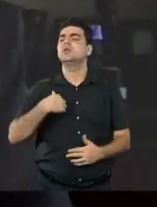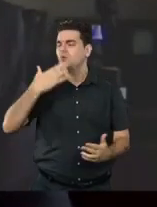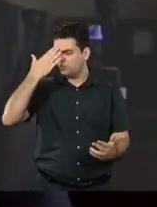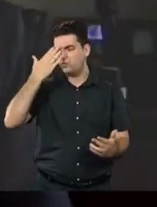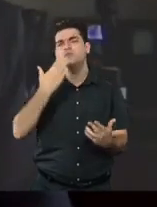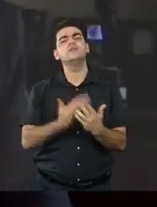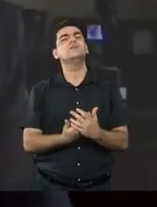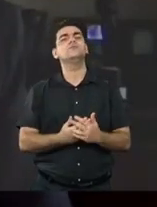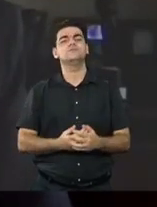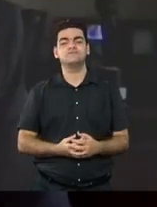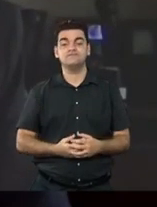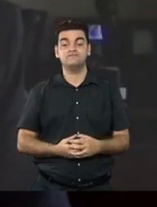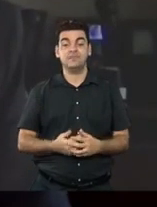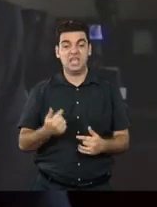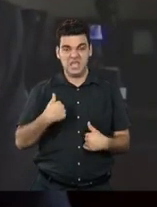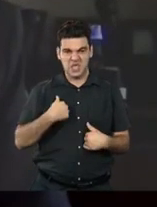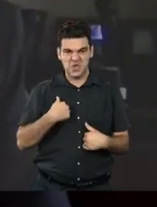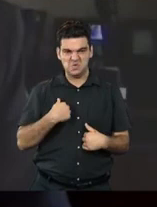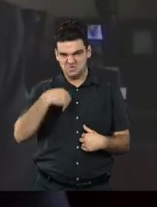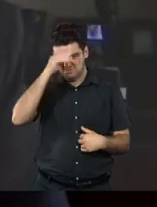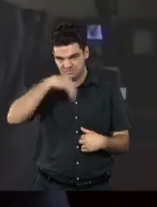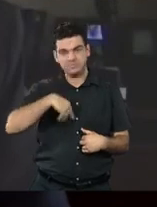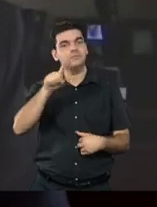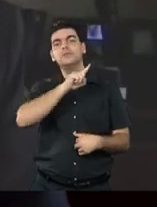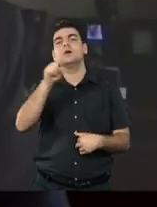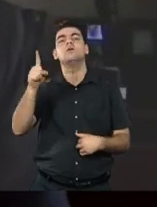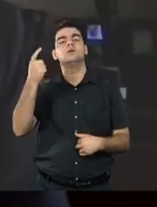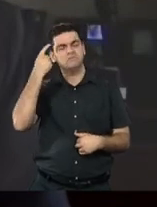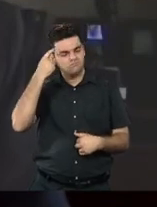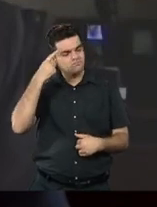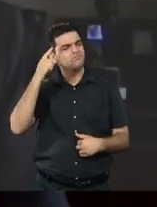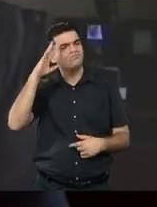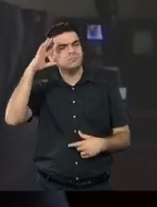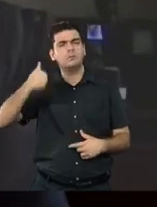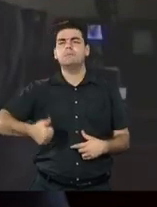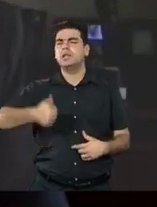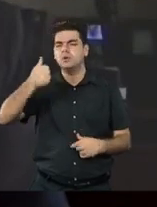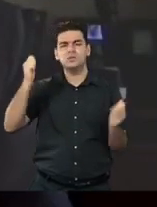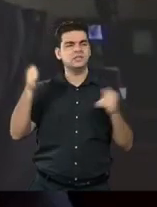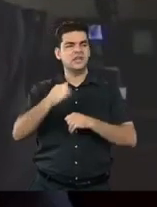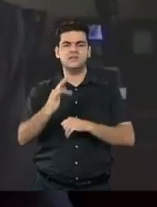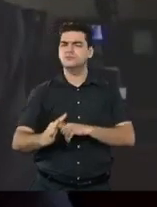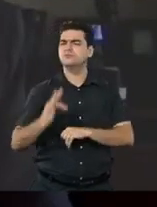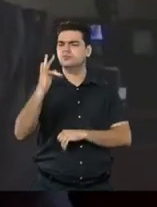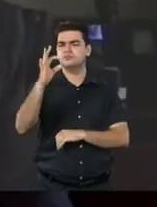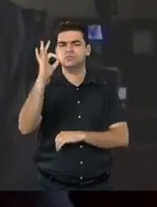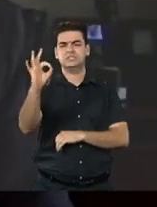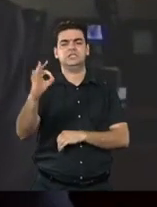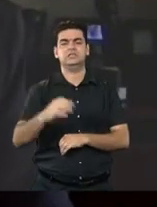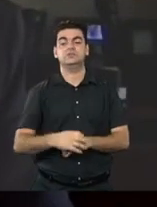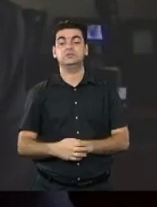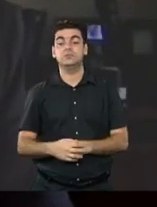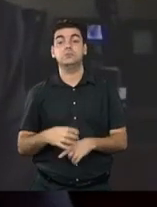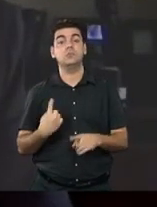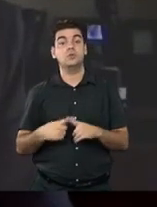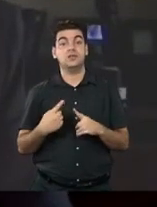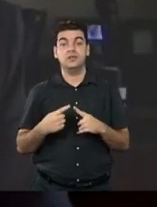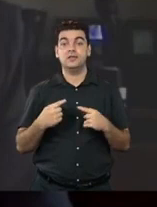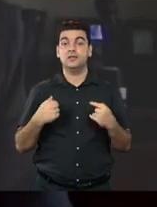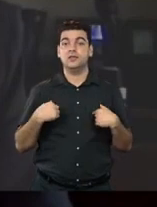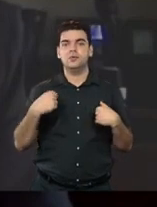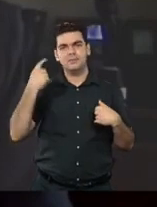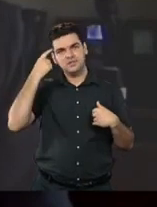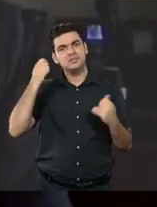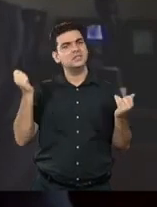piamente, eu nunca perco a esperança e tenho uma visão sempre construtiva da vida, porque sempre acho que a gente